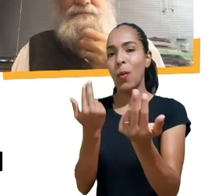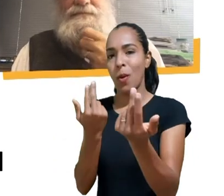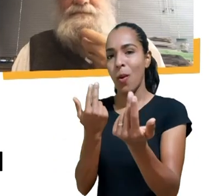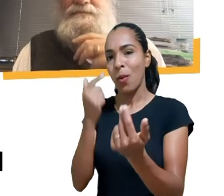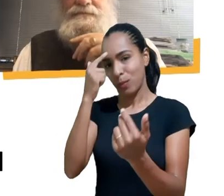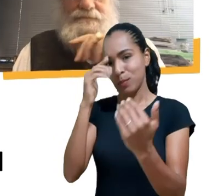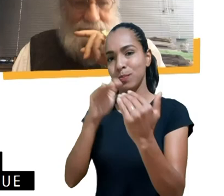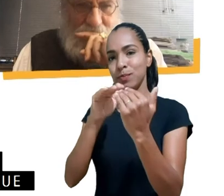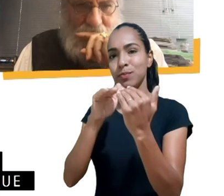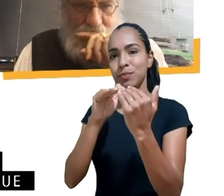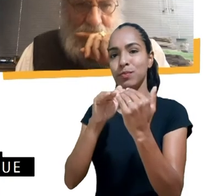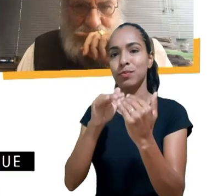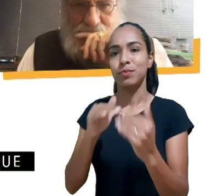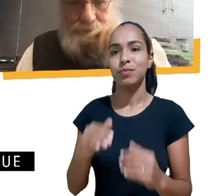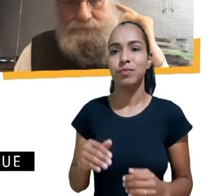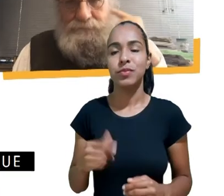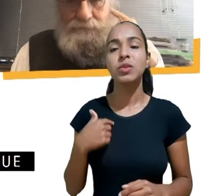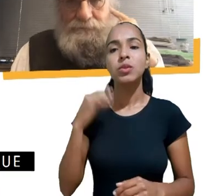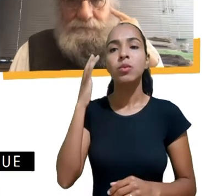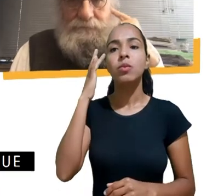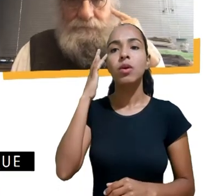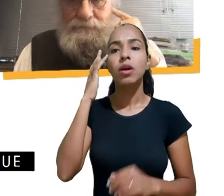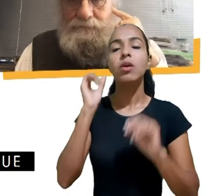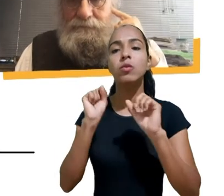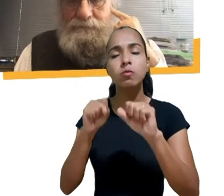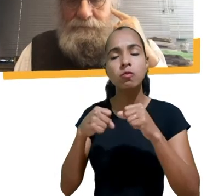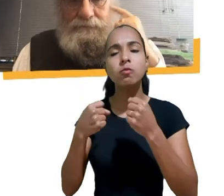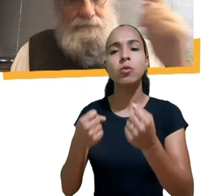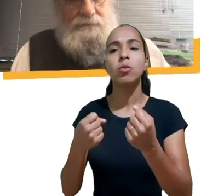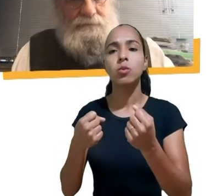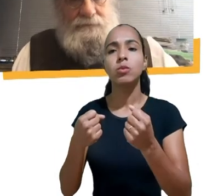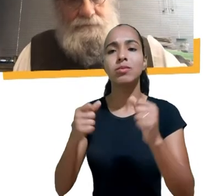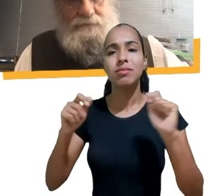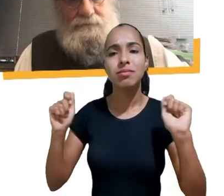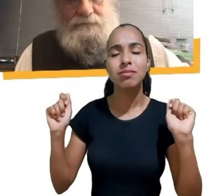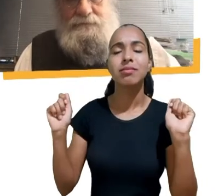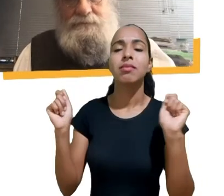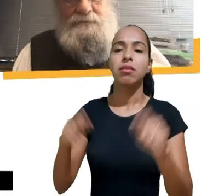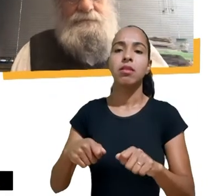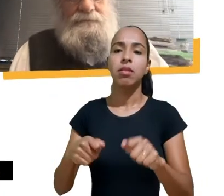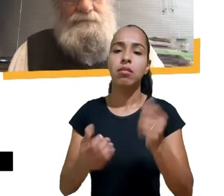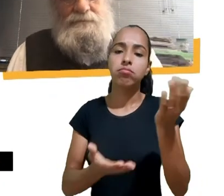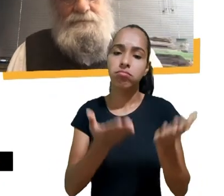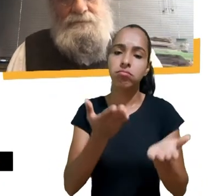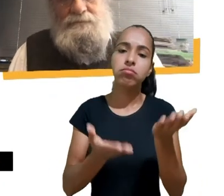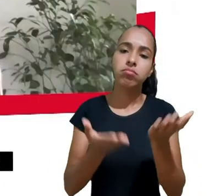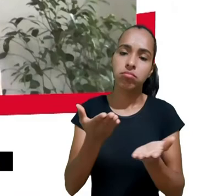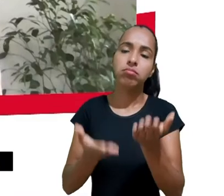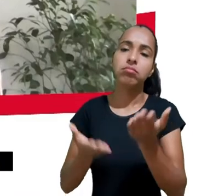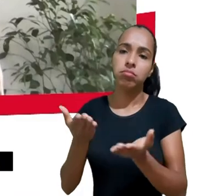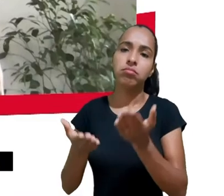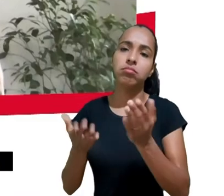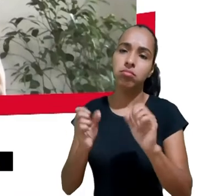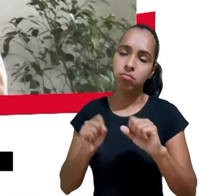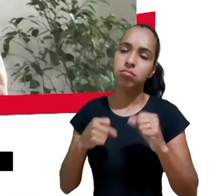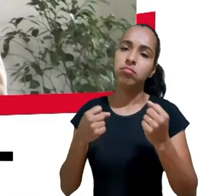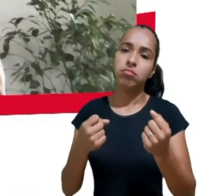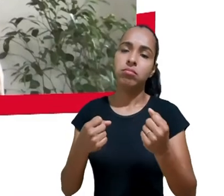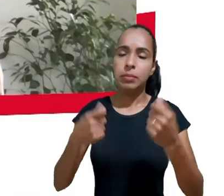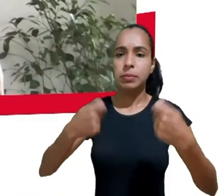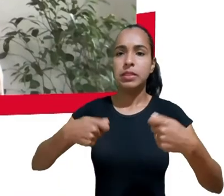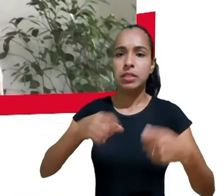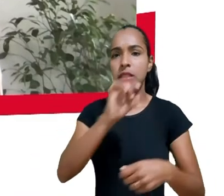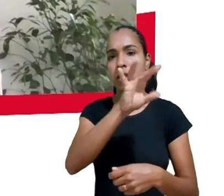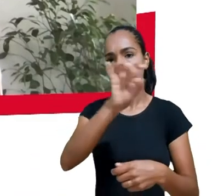o desafio é grande a busca por esse equilíbrio ela é fundamental exige um compromisso de todos nós de todos os agentes que